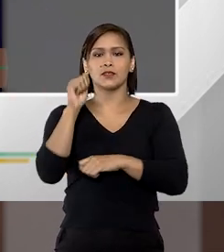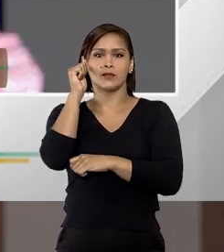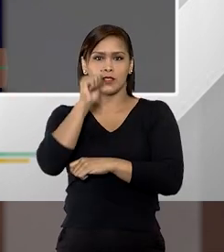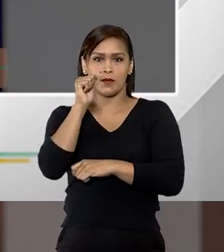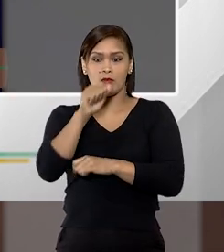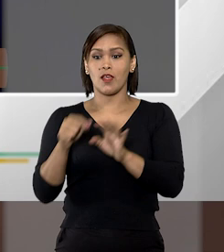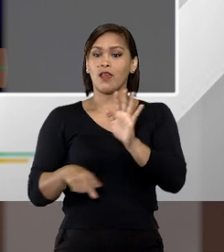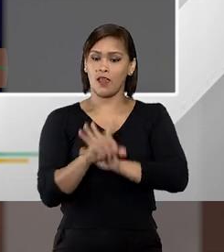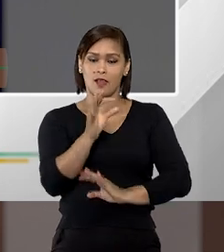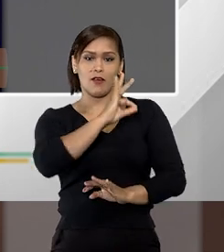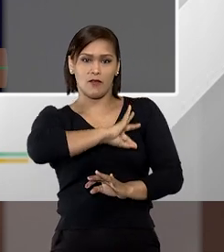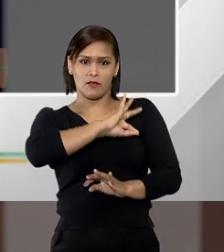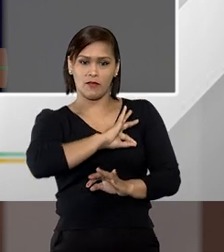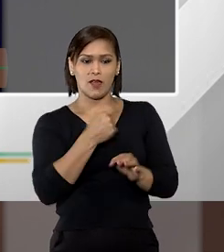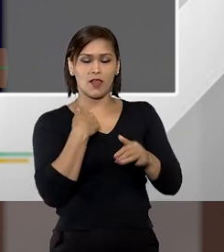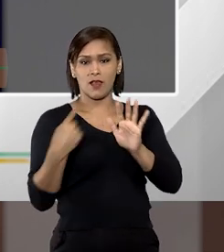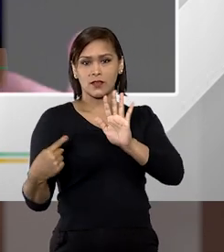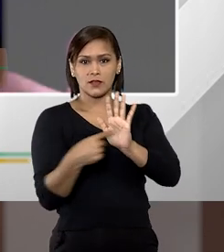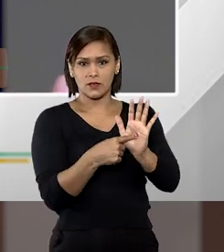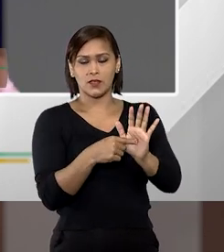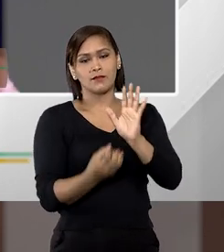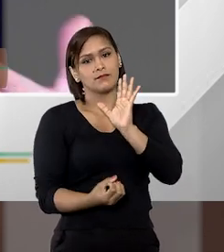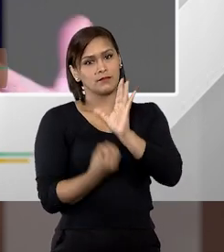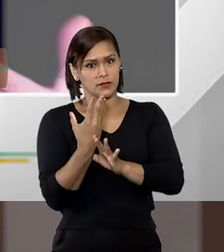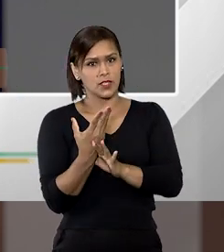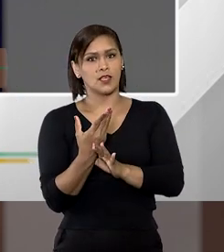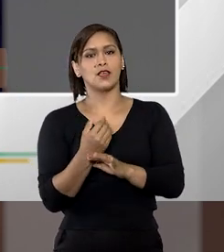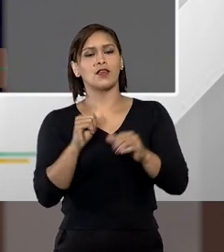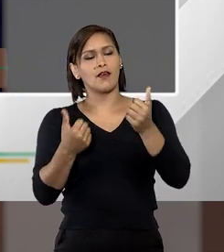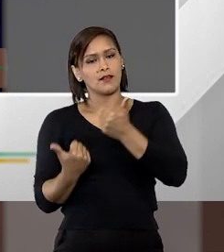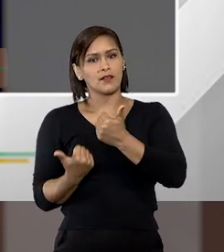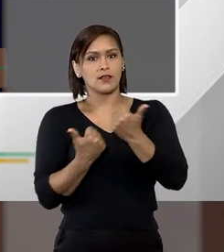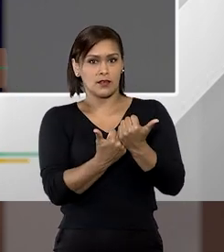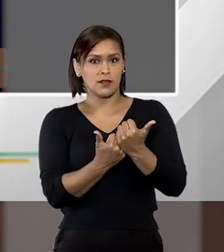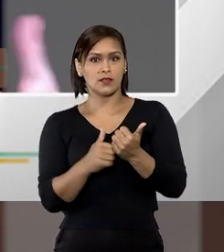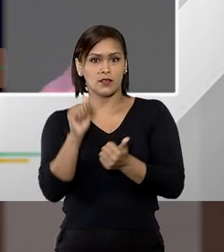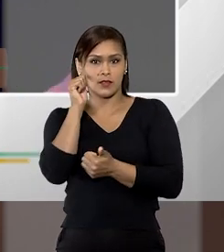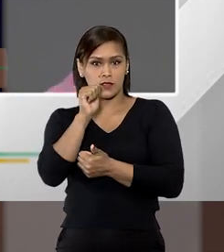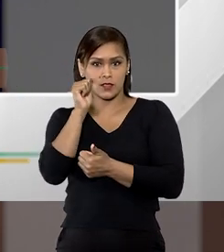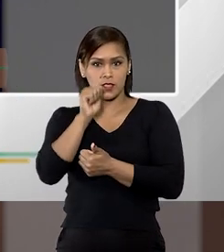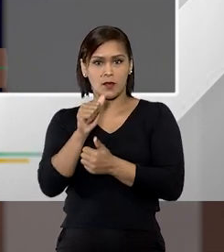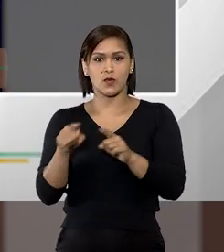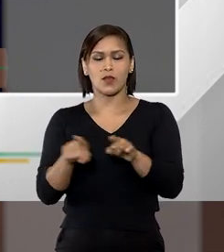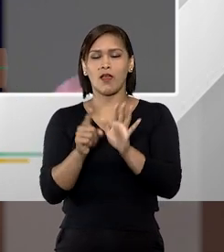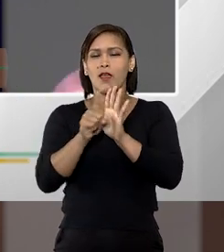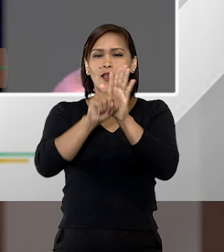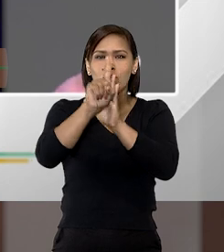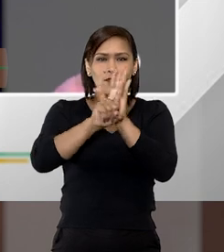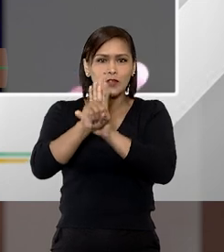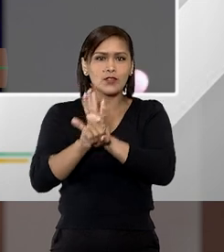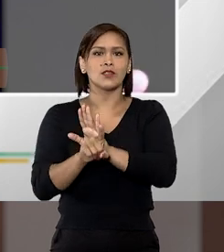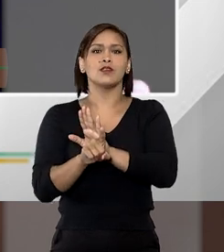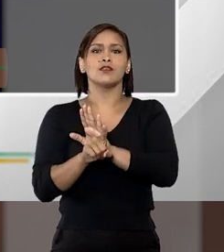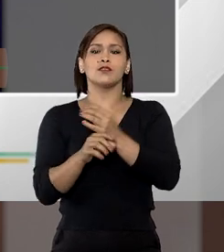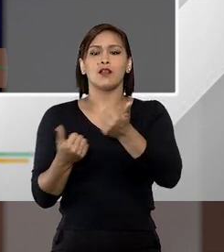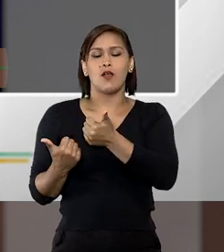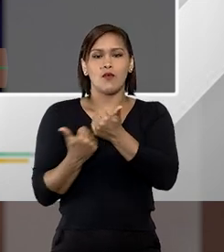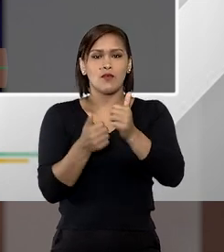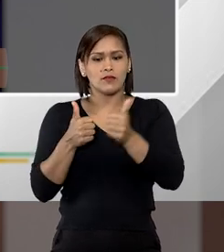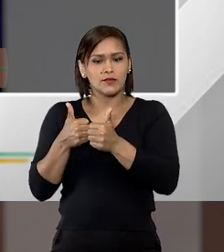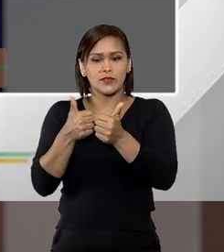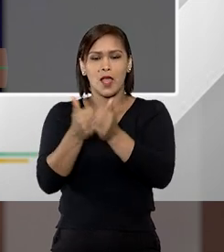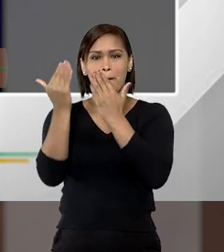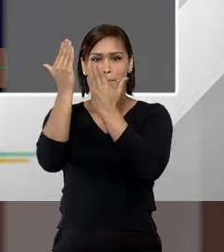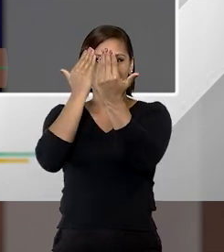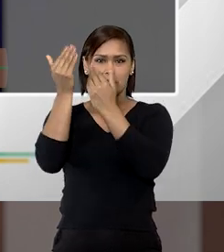mulher ela vai lá na delegacia então a gente tem que criar dar esse suporte de investigação de acompanhamento